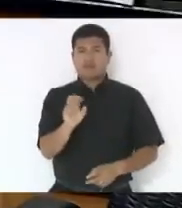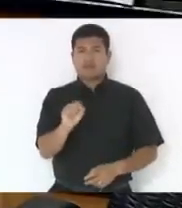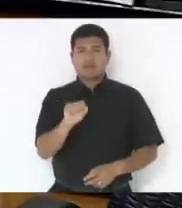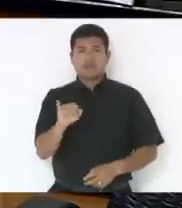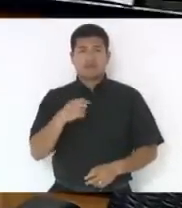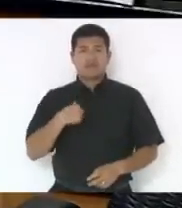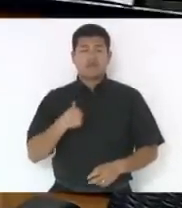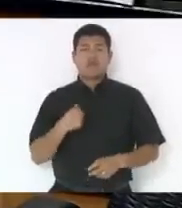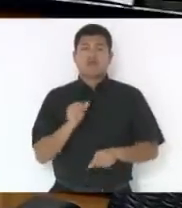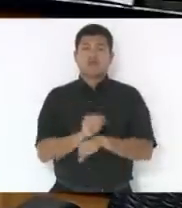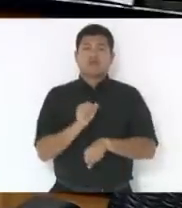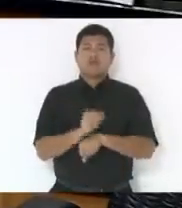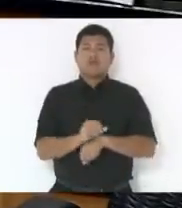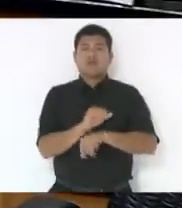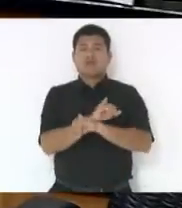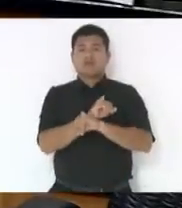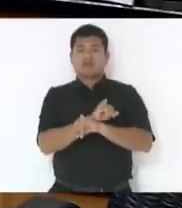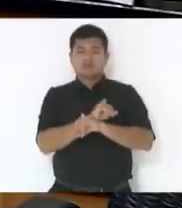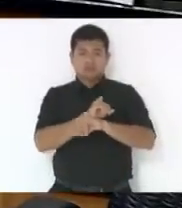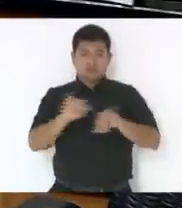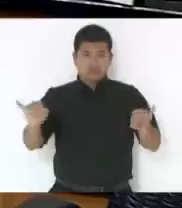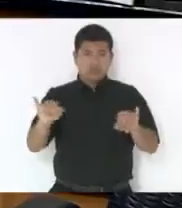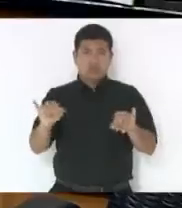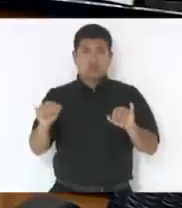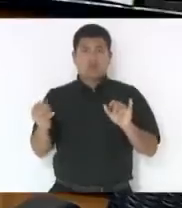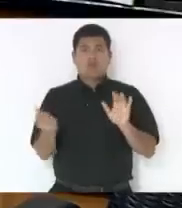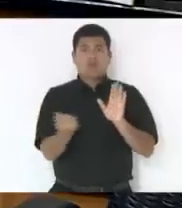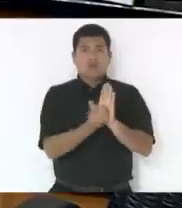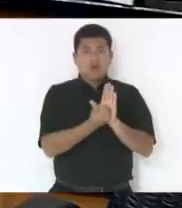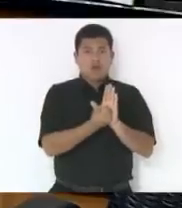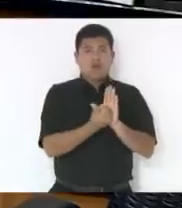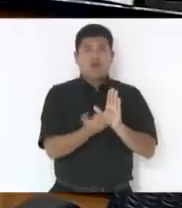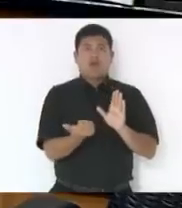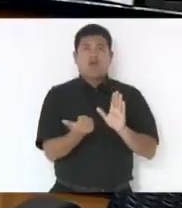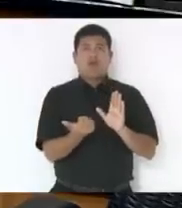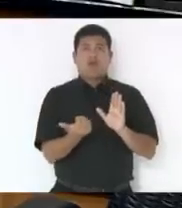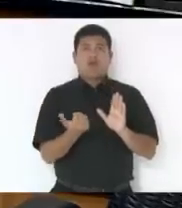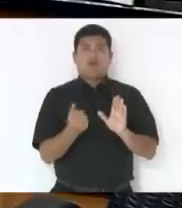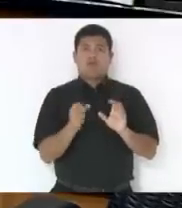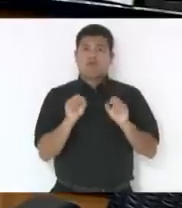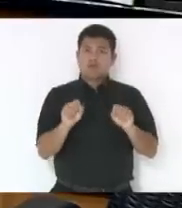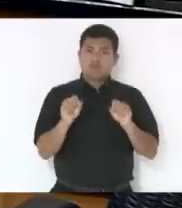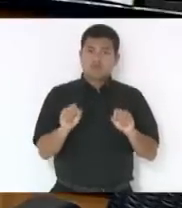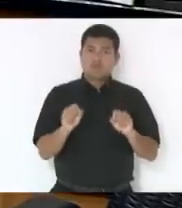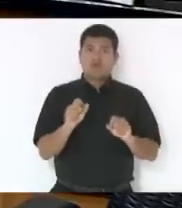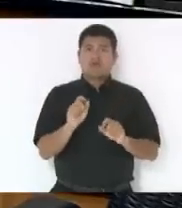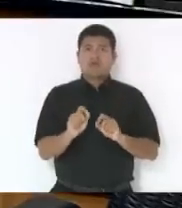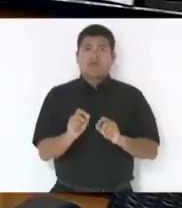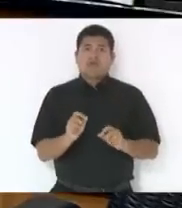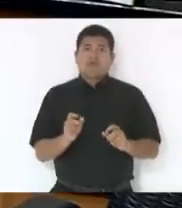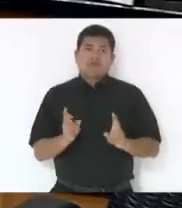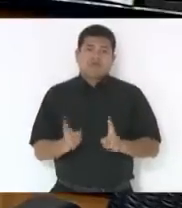enunciado, será usado esse enunciado como argumento para manter o veto.